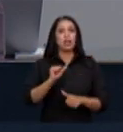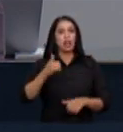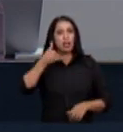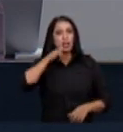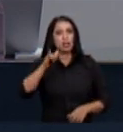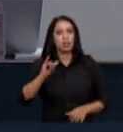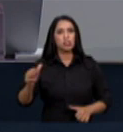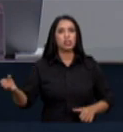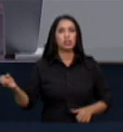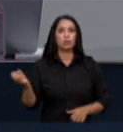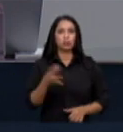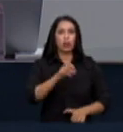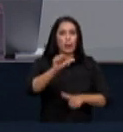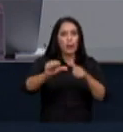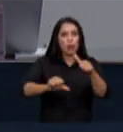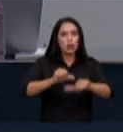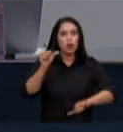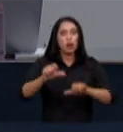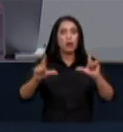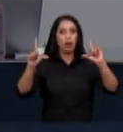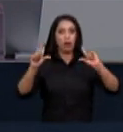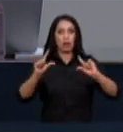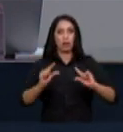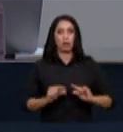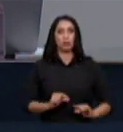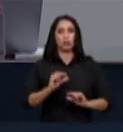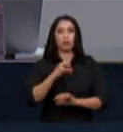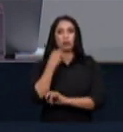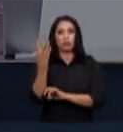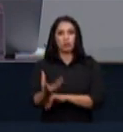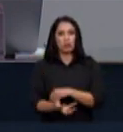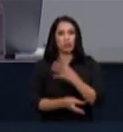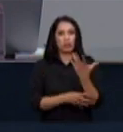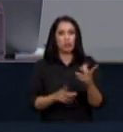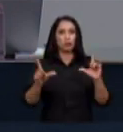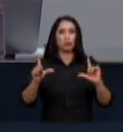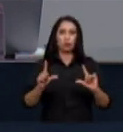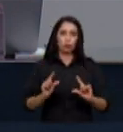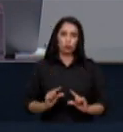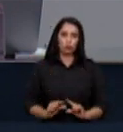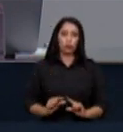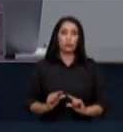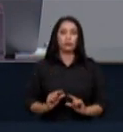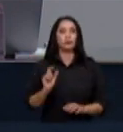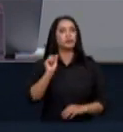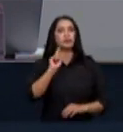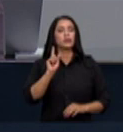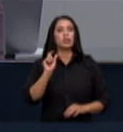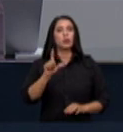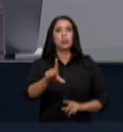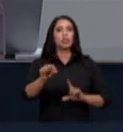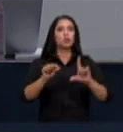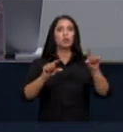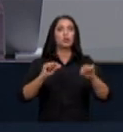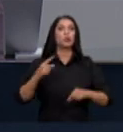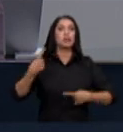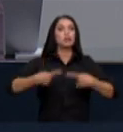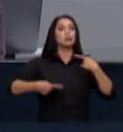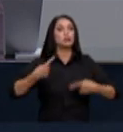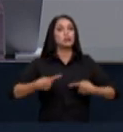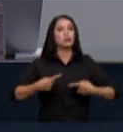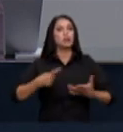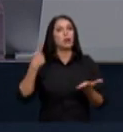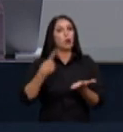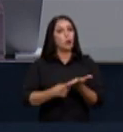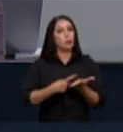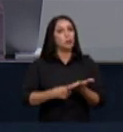e sobretudo reduzir o desmatamento também aqui não se trata de escolhas políticas mas do